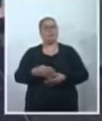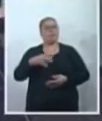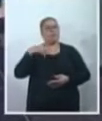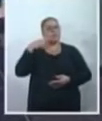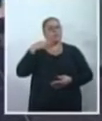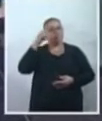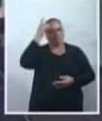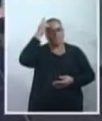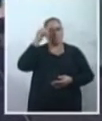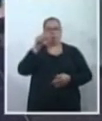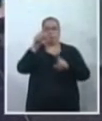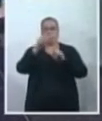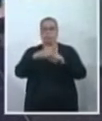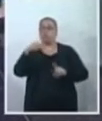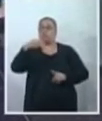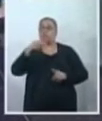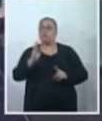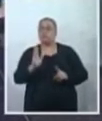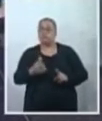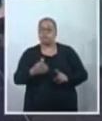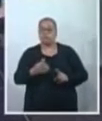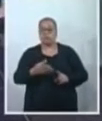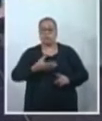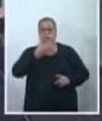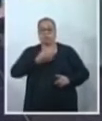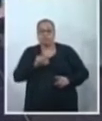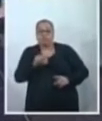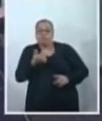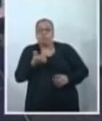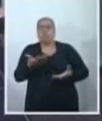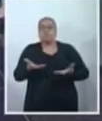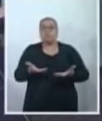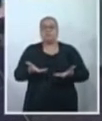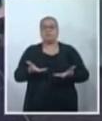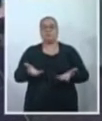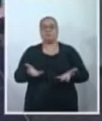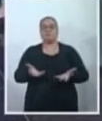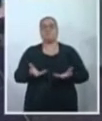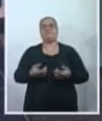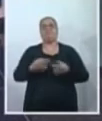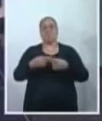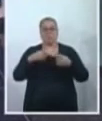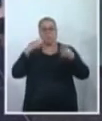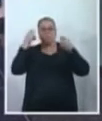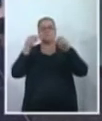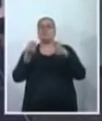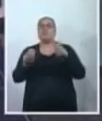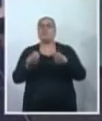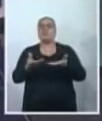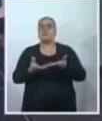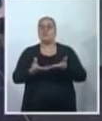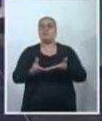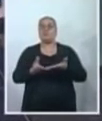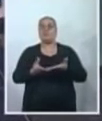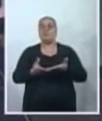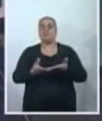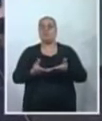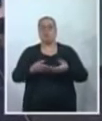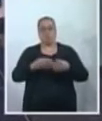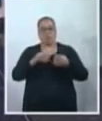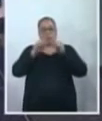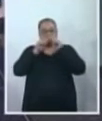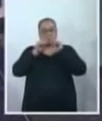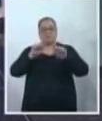novembro já chegando, dezembro está aí batendo as portas. A preocupação realmente agora, como me passou a sua assessoria,